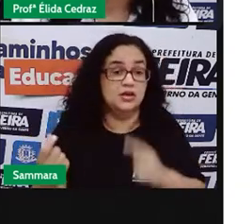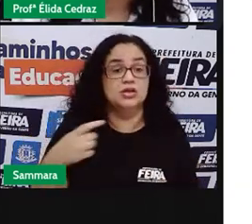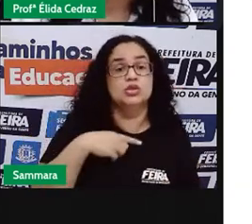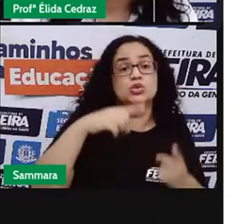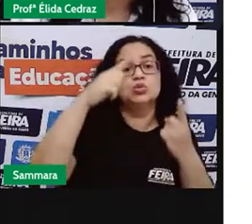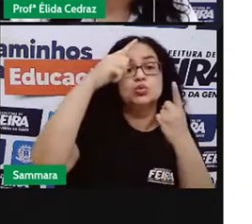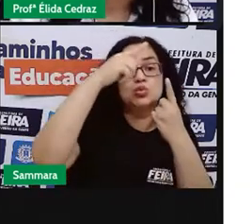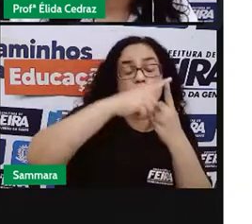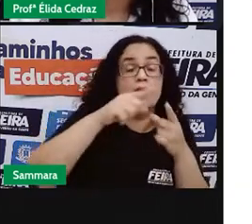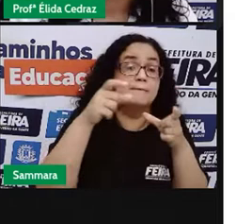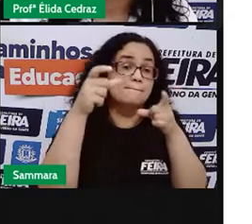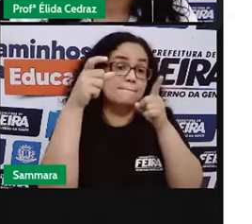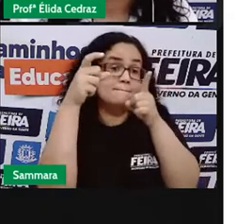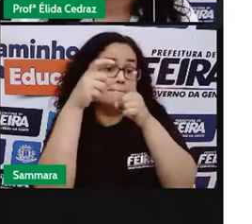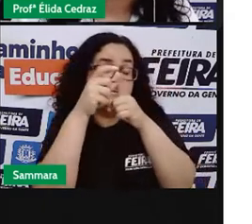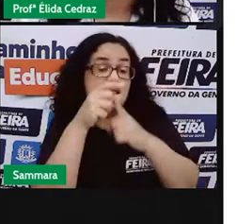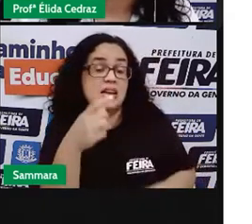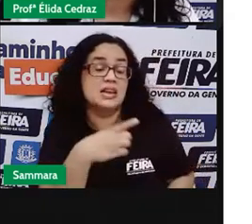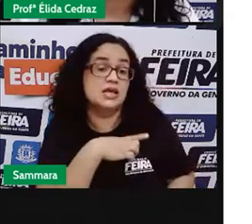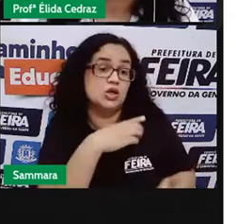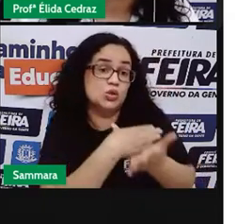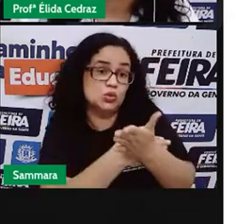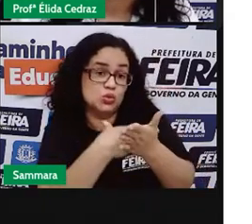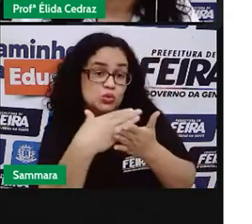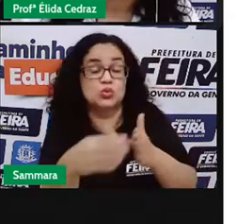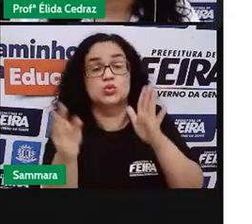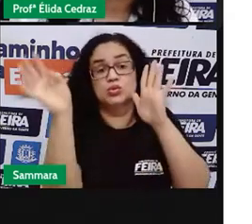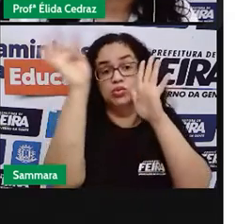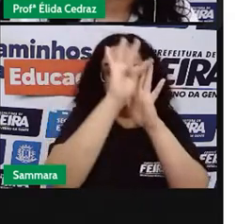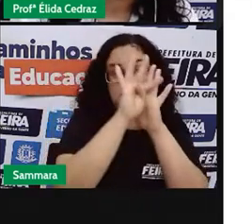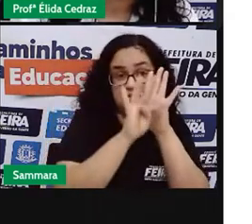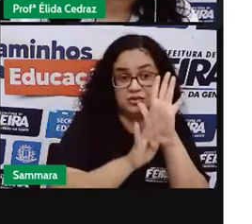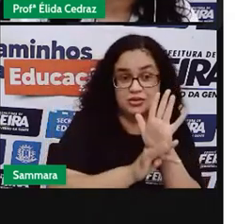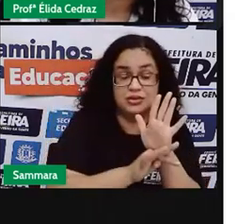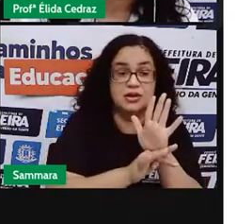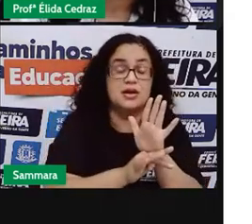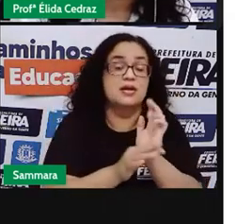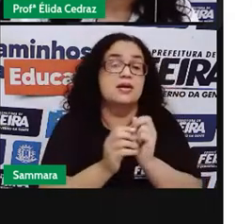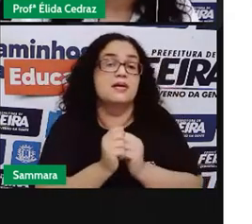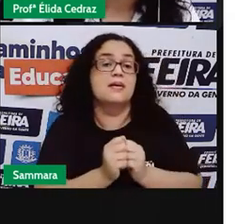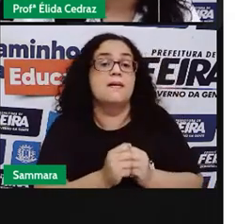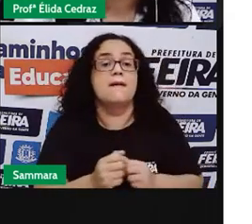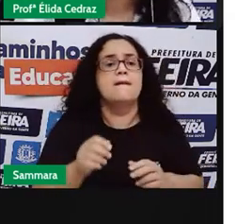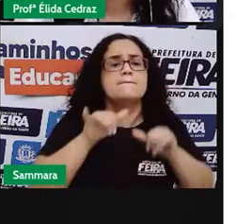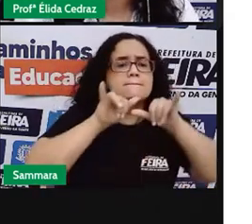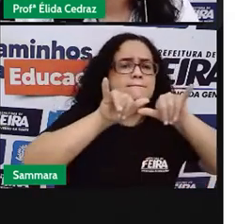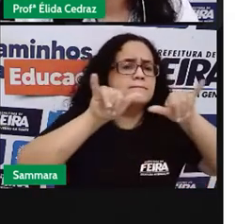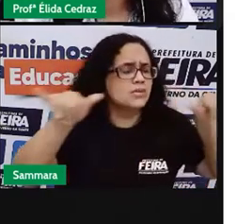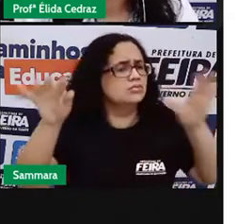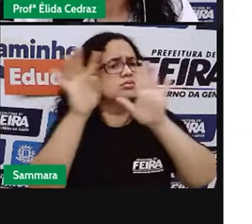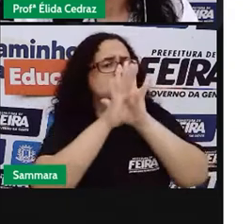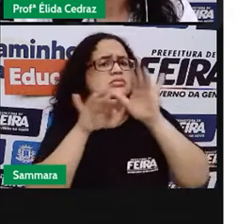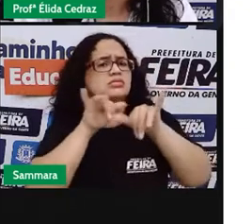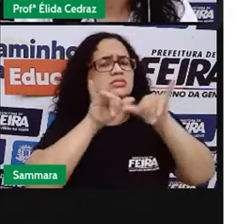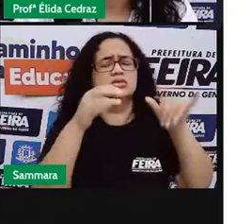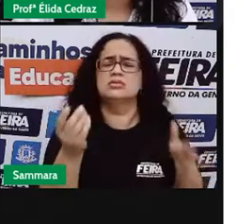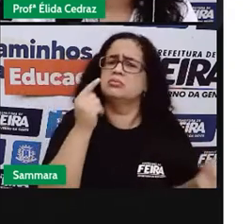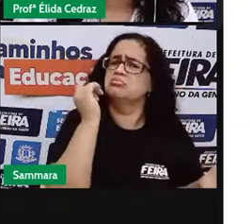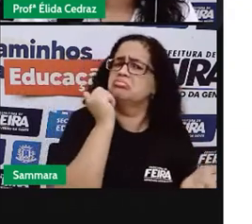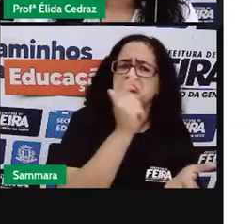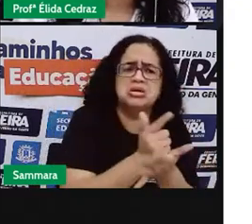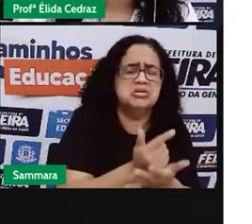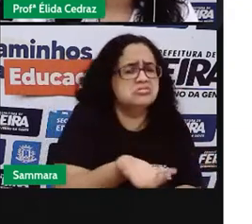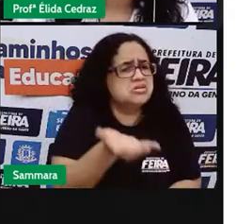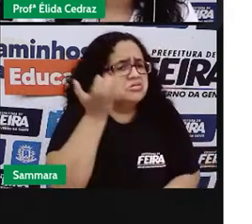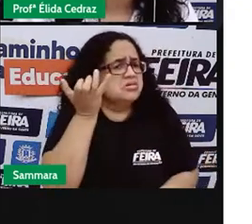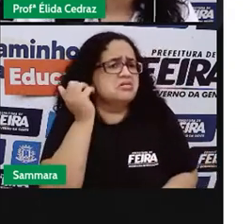tipos de palavras que iniciam os textos publicitários. Não perguntou se você quer comprar, se